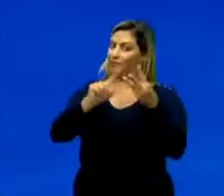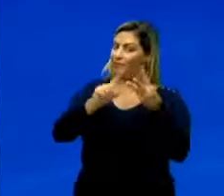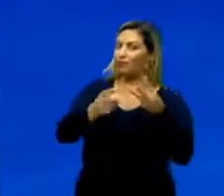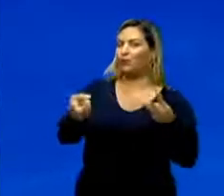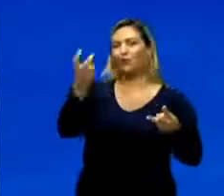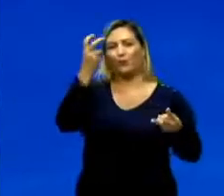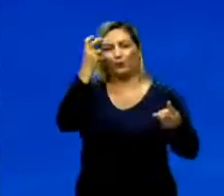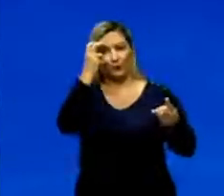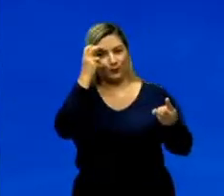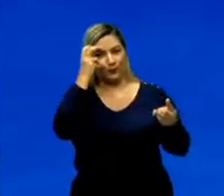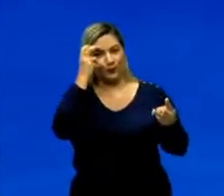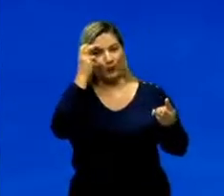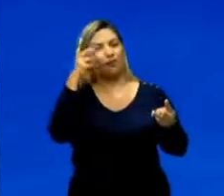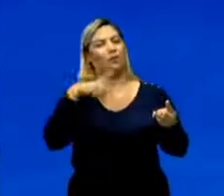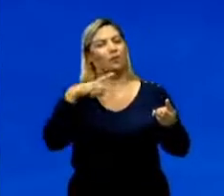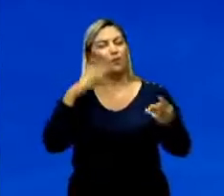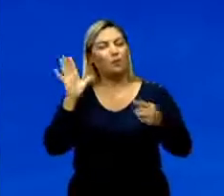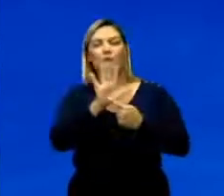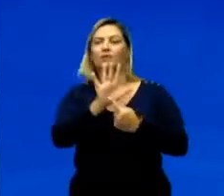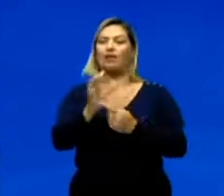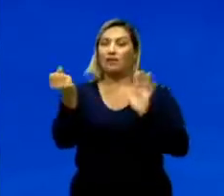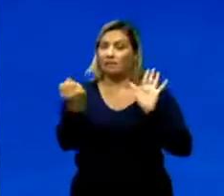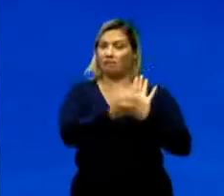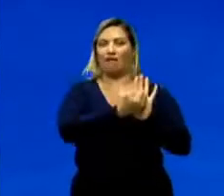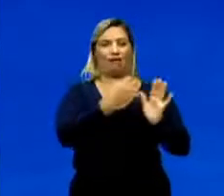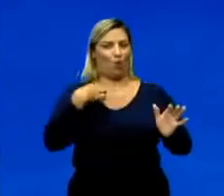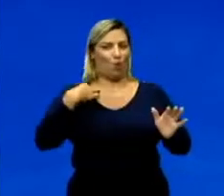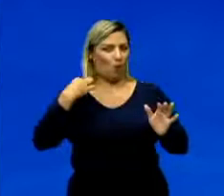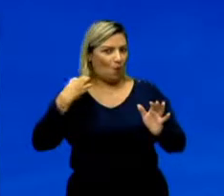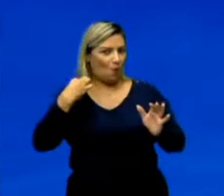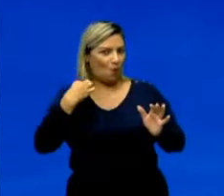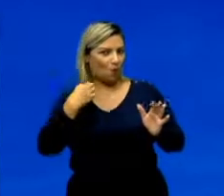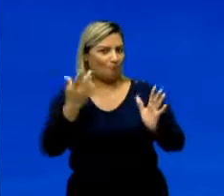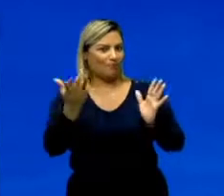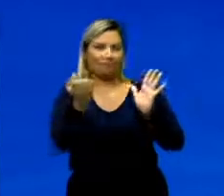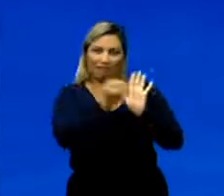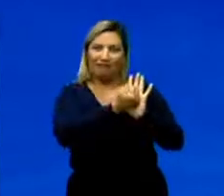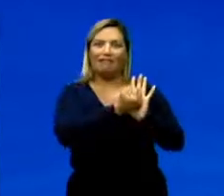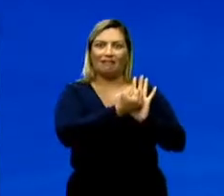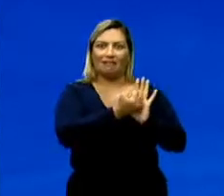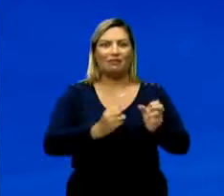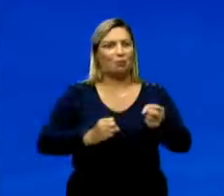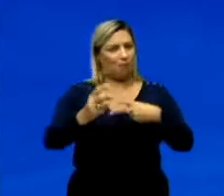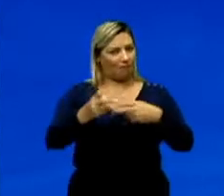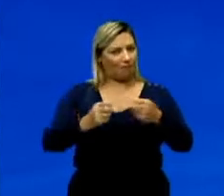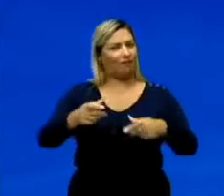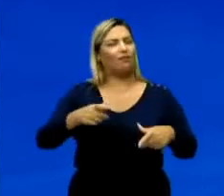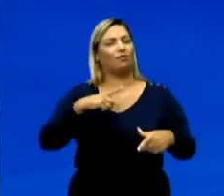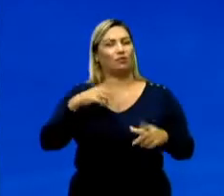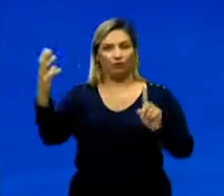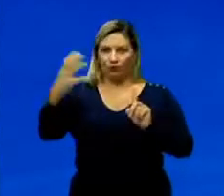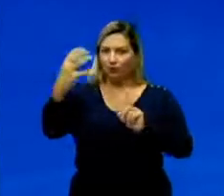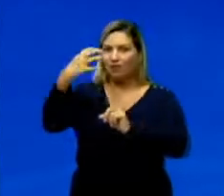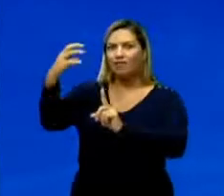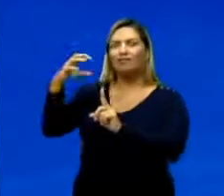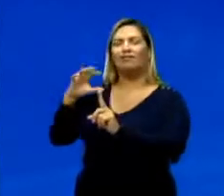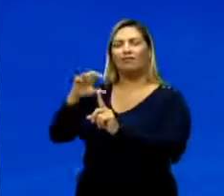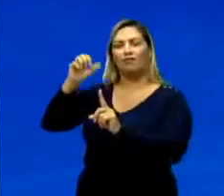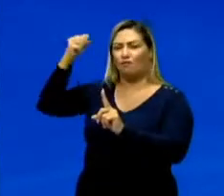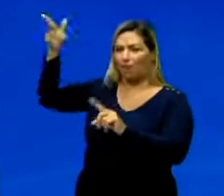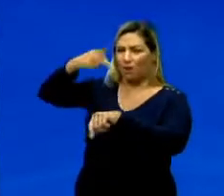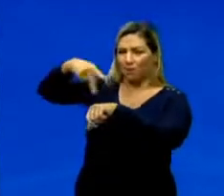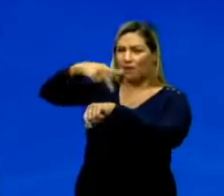basta a gente pegar as marcas de roupa que existem aí no mercado, e a gente vai ver a forte influência de marcas